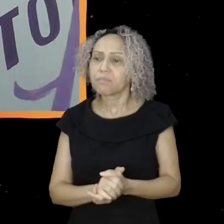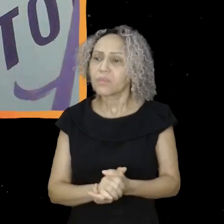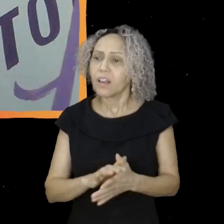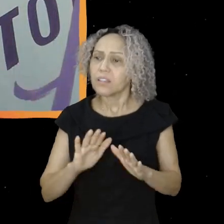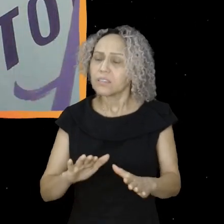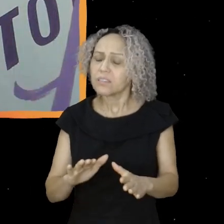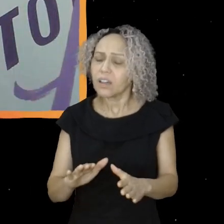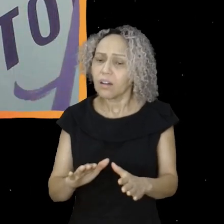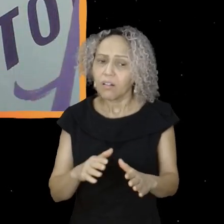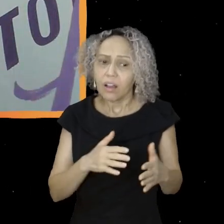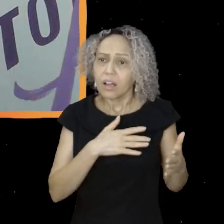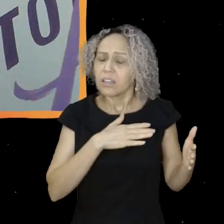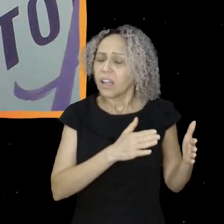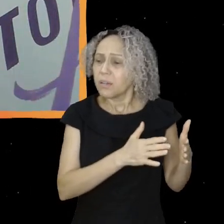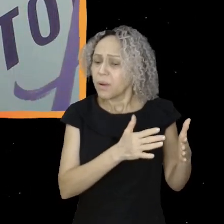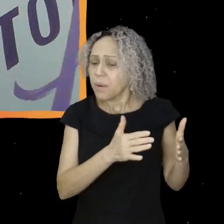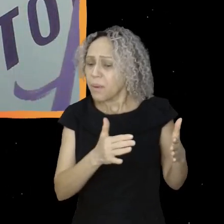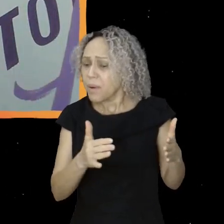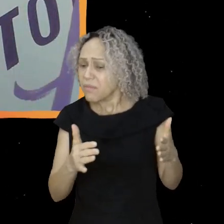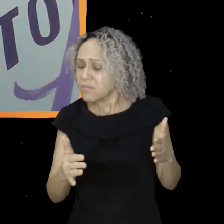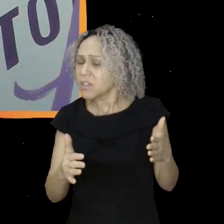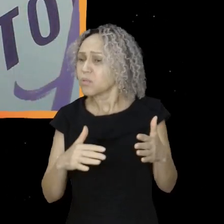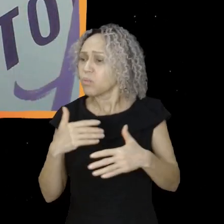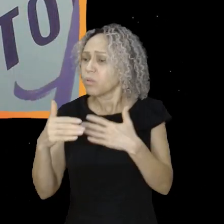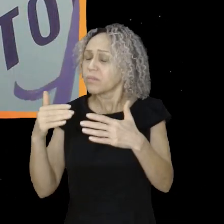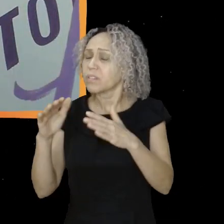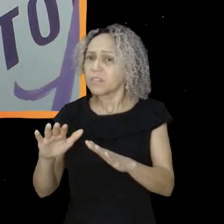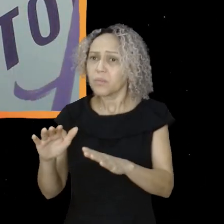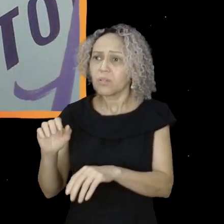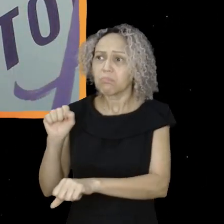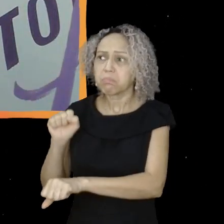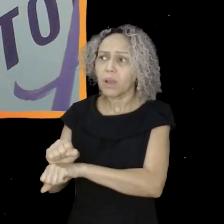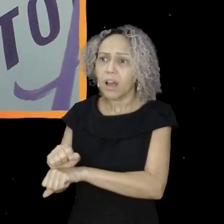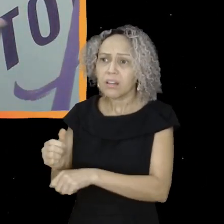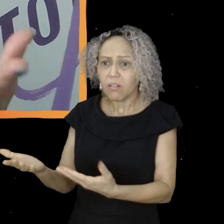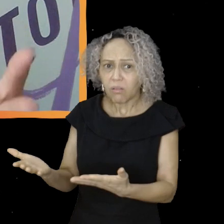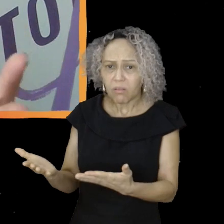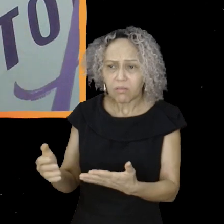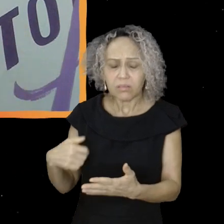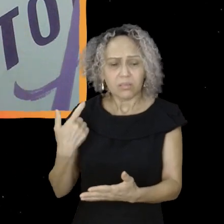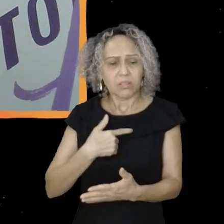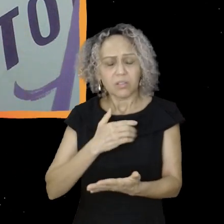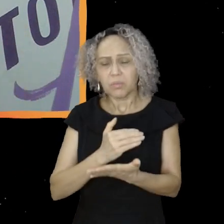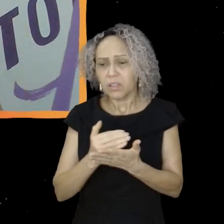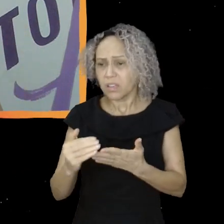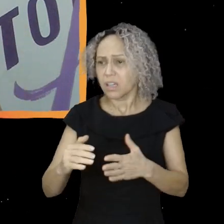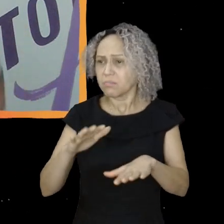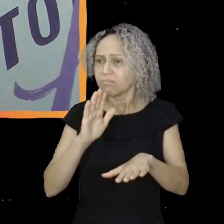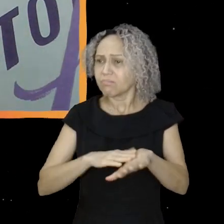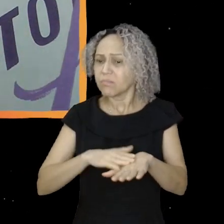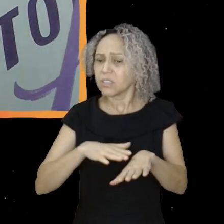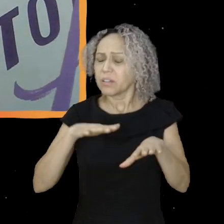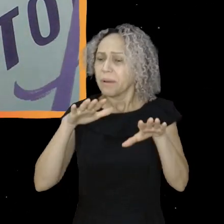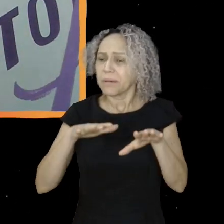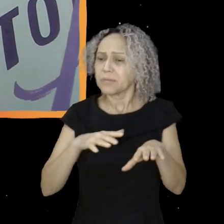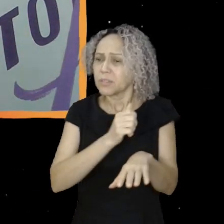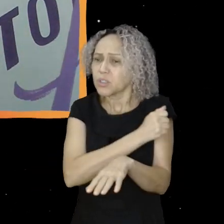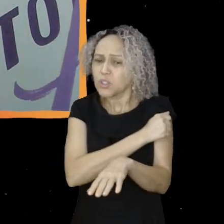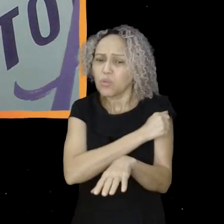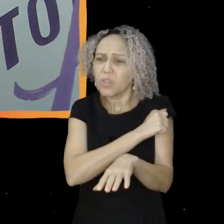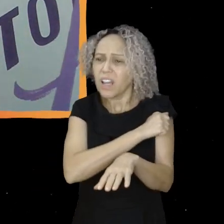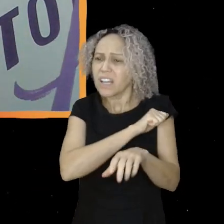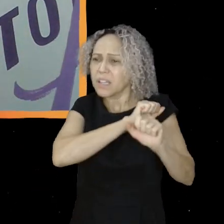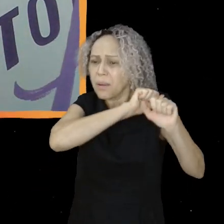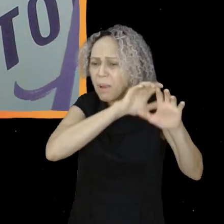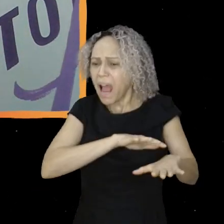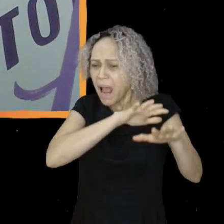retroceder e muito. Então, isso mobilizou os estudantes de forma espetacular. Que a gente nunca nem tinha visto no Brasil,